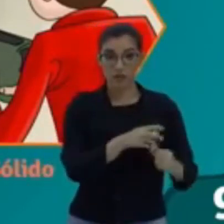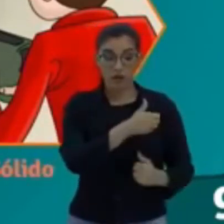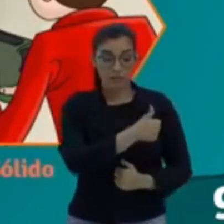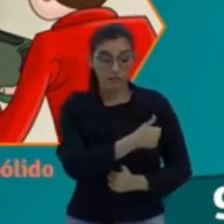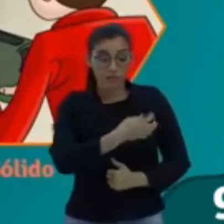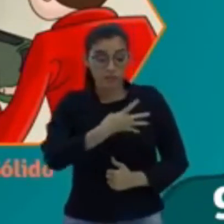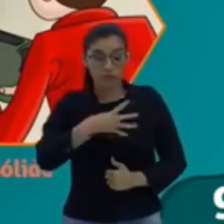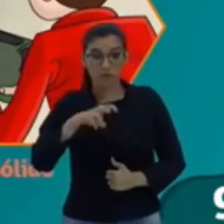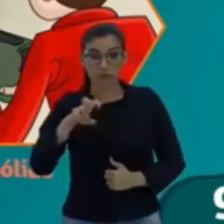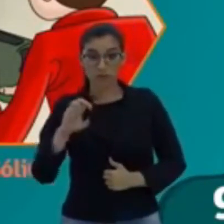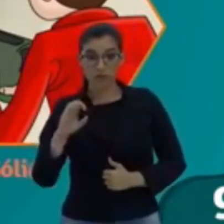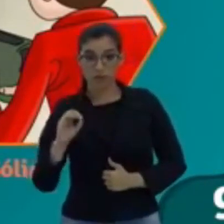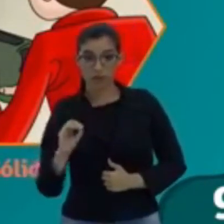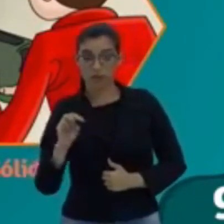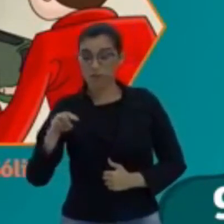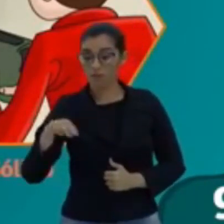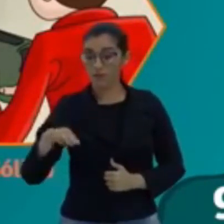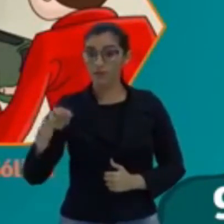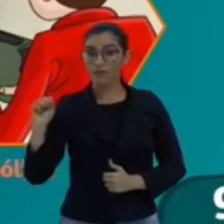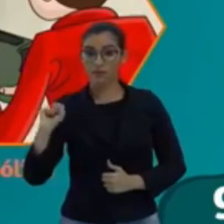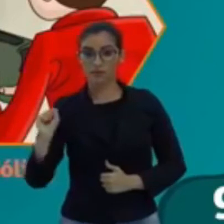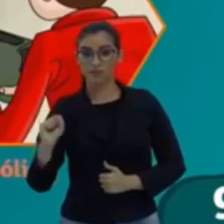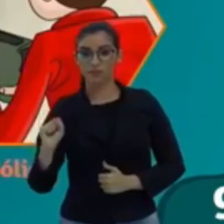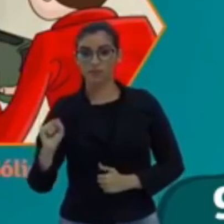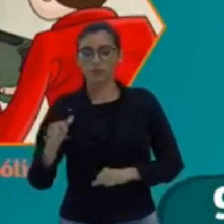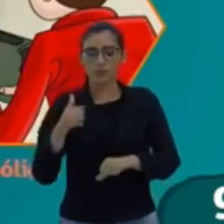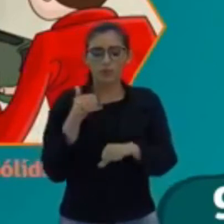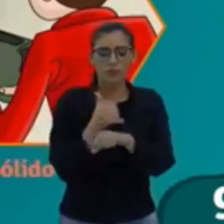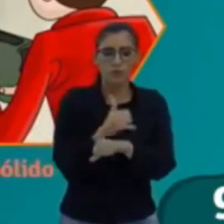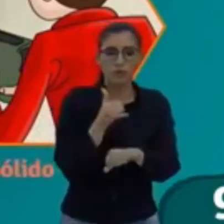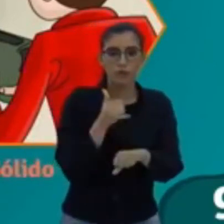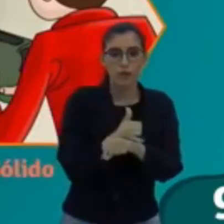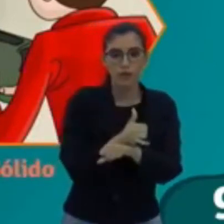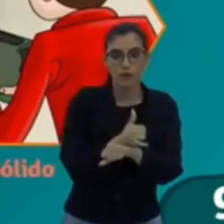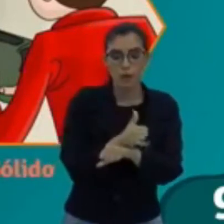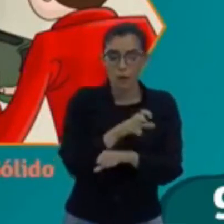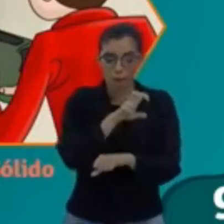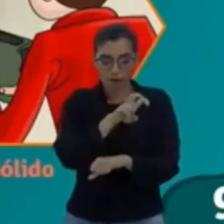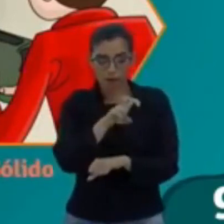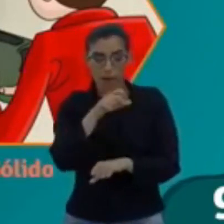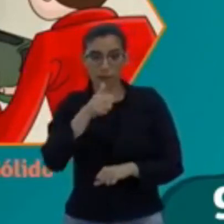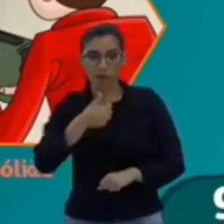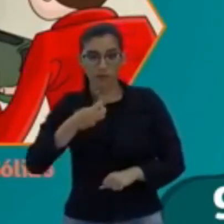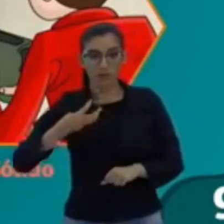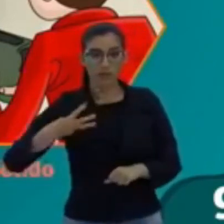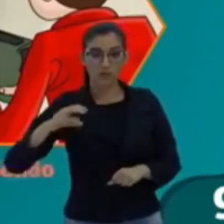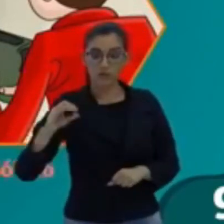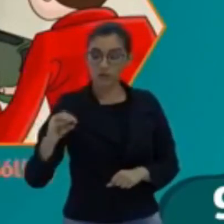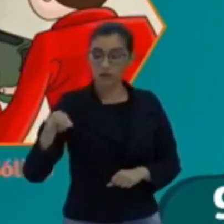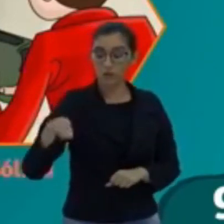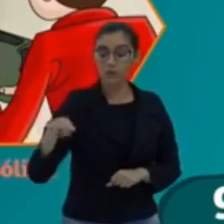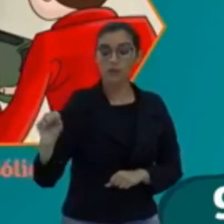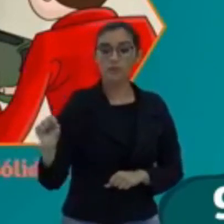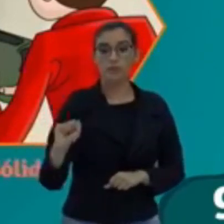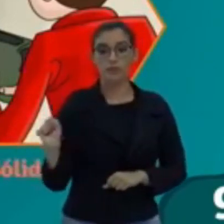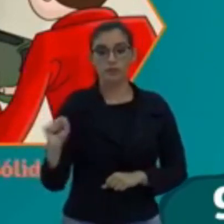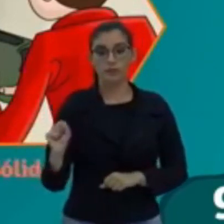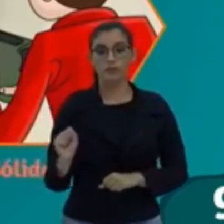de 5.130 metros por